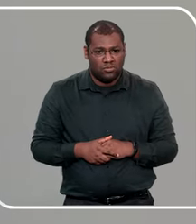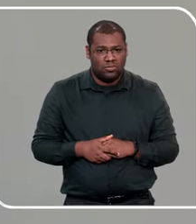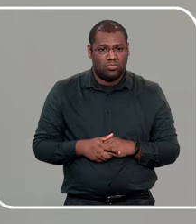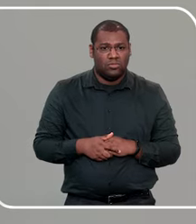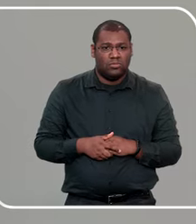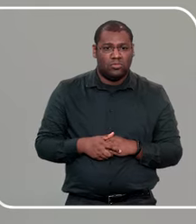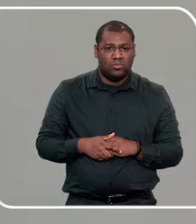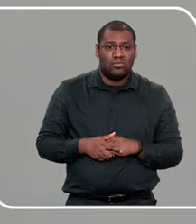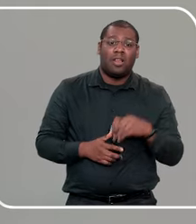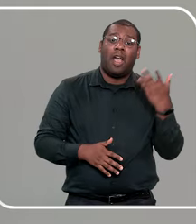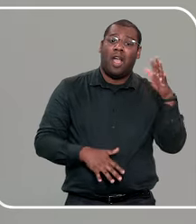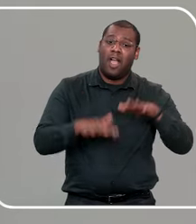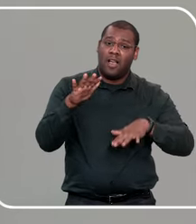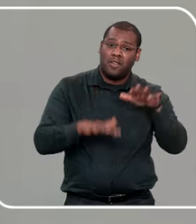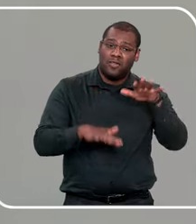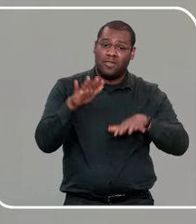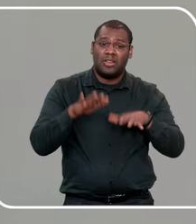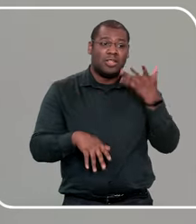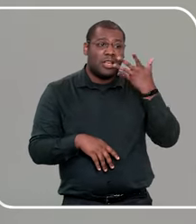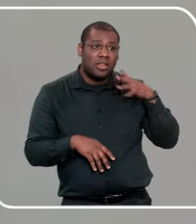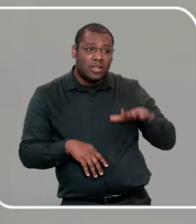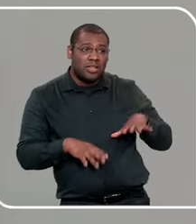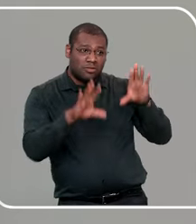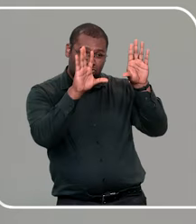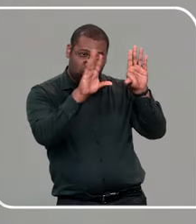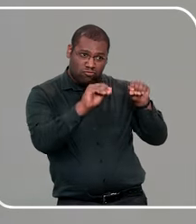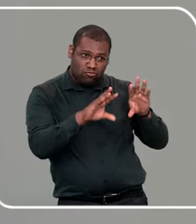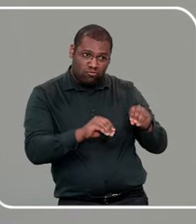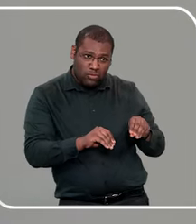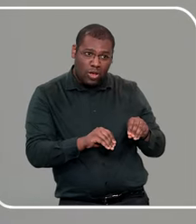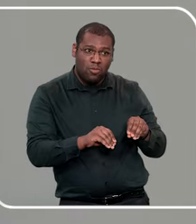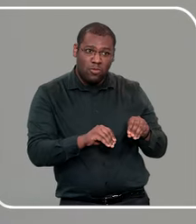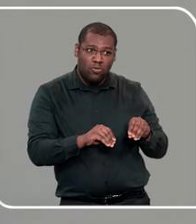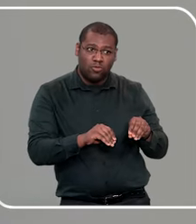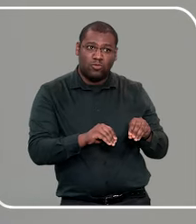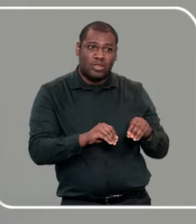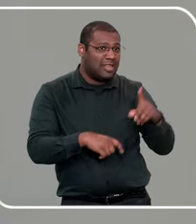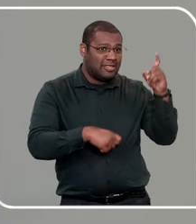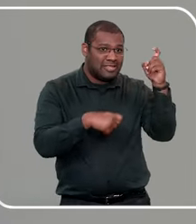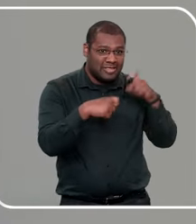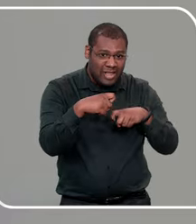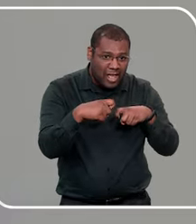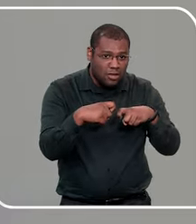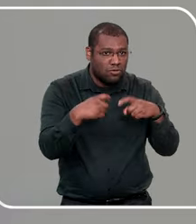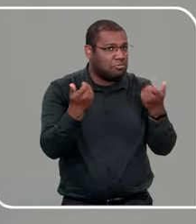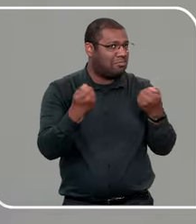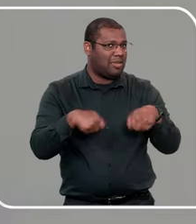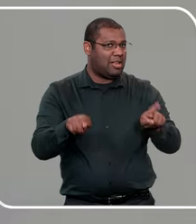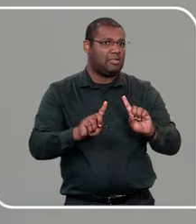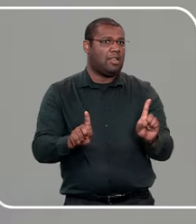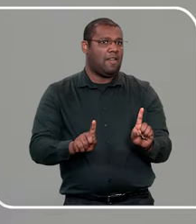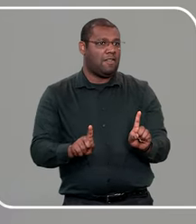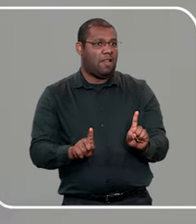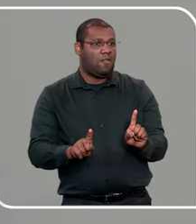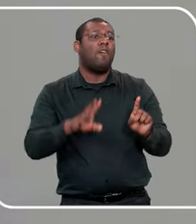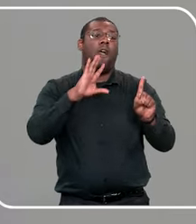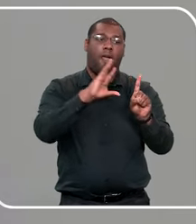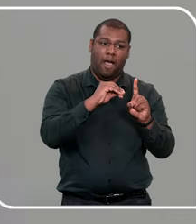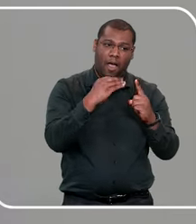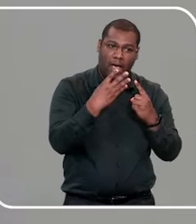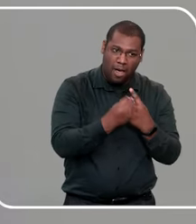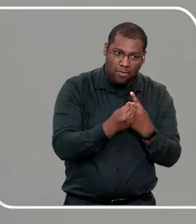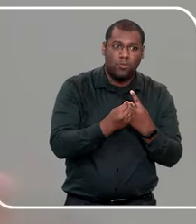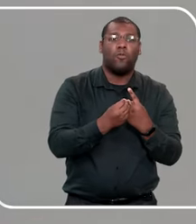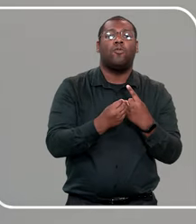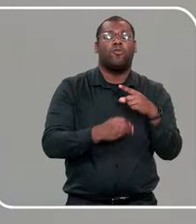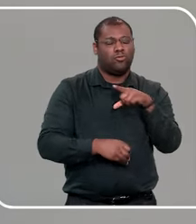criança, nem sempre envolve penetração, muitas vezes, não deixa marca nenhuma, e muitas vezes, a criança se